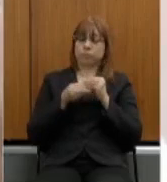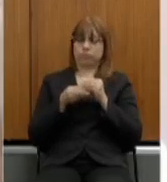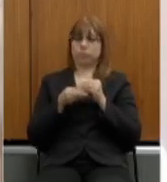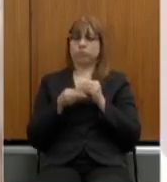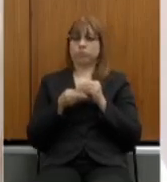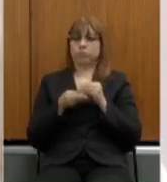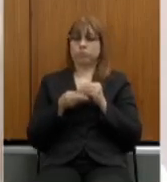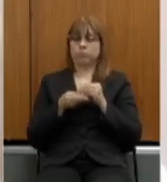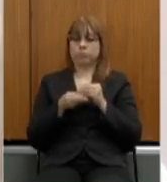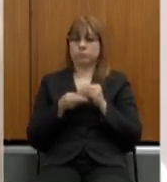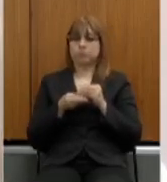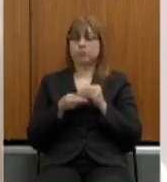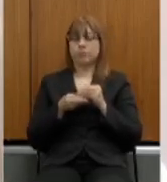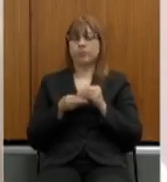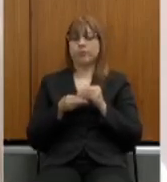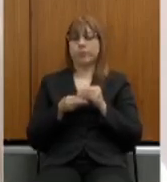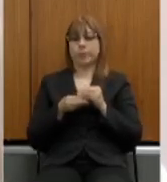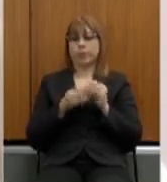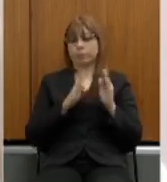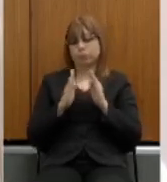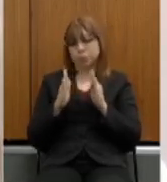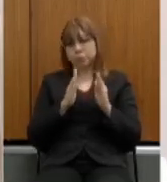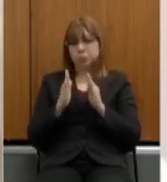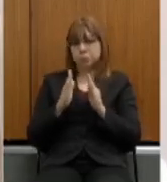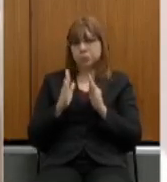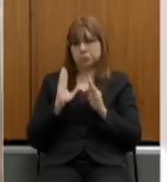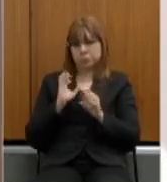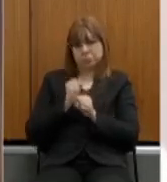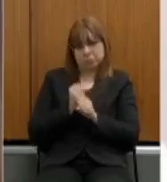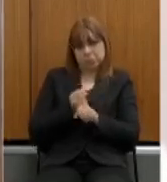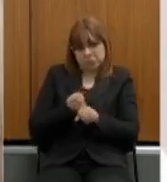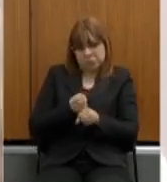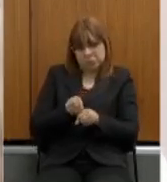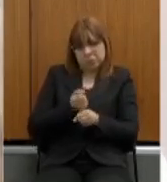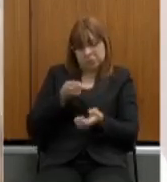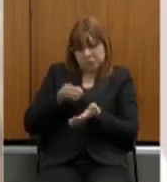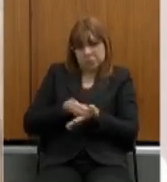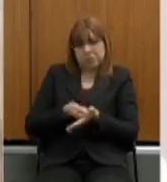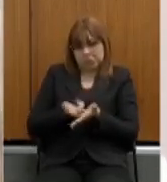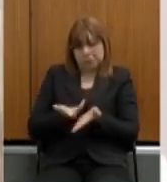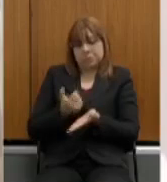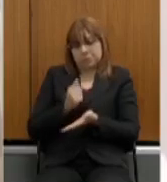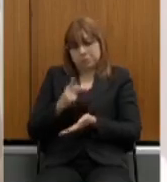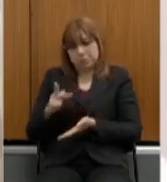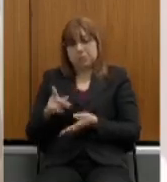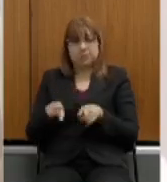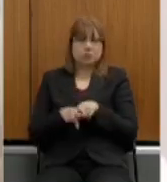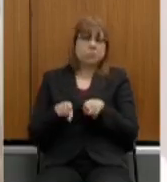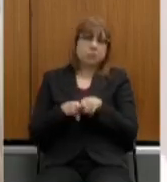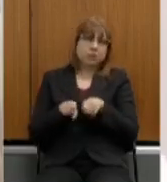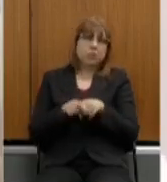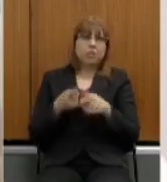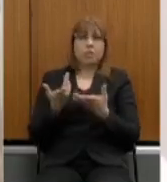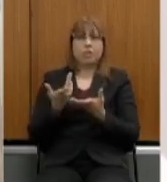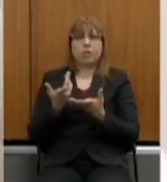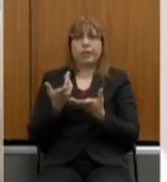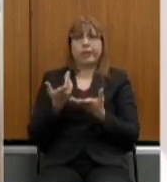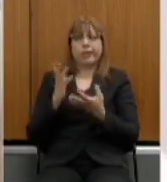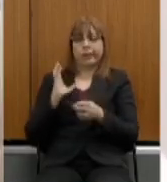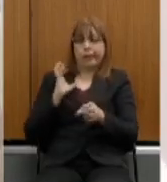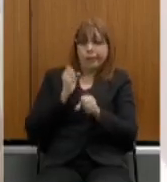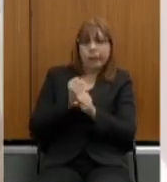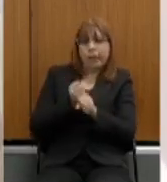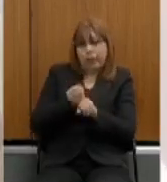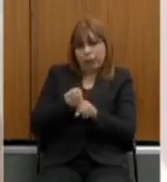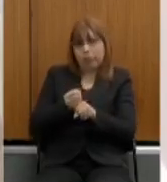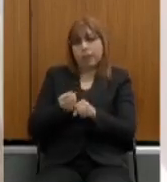tempo de contribuição, e outros requisitos como o tempo de serviço naquele cargo, isso lei